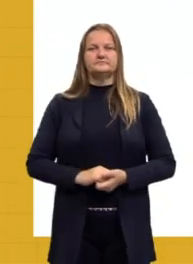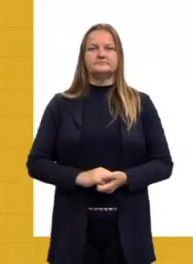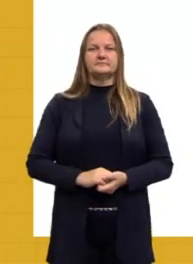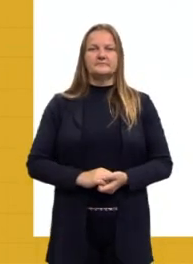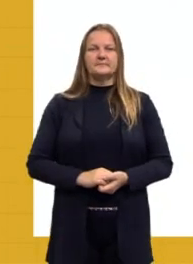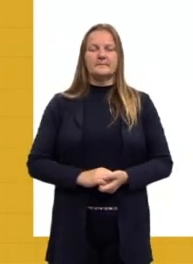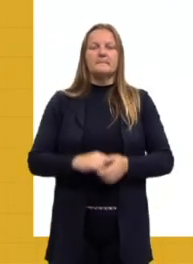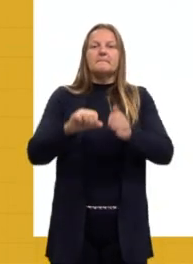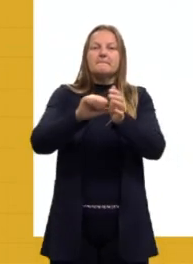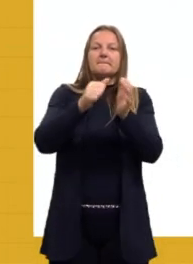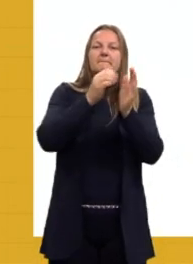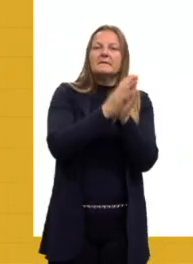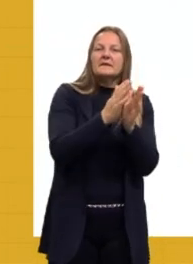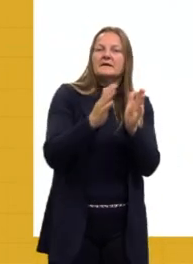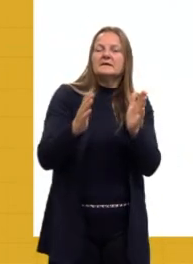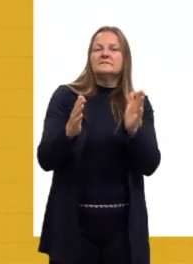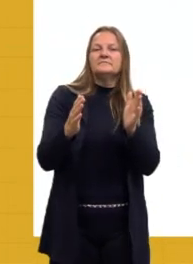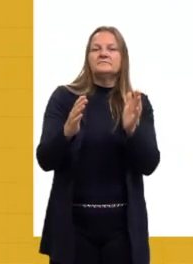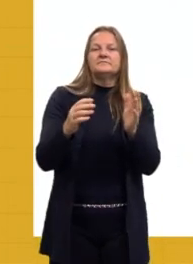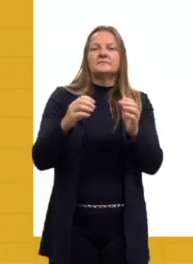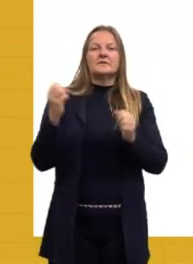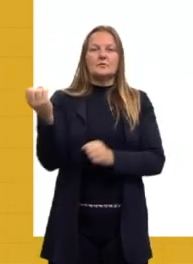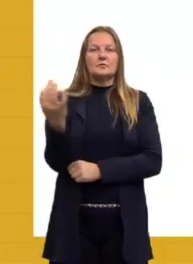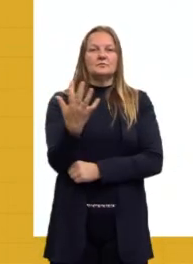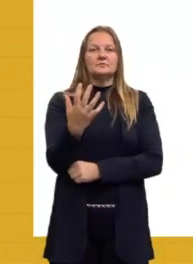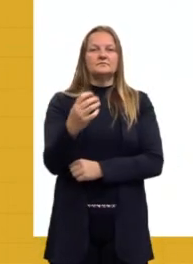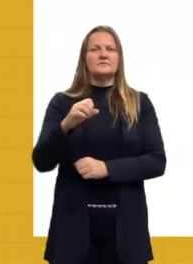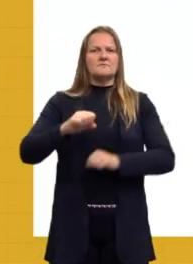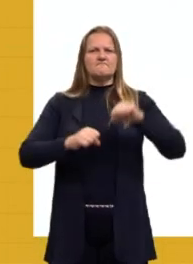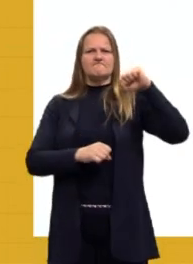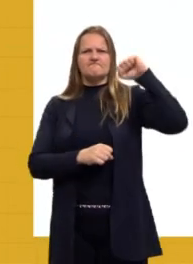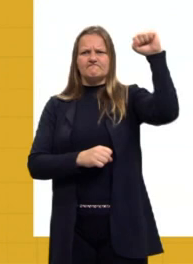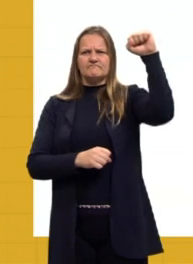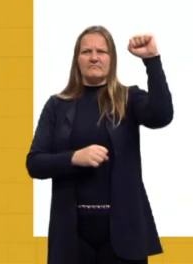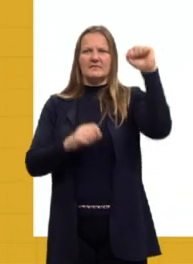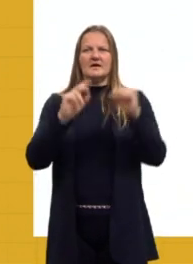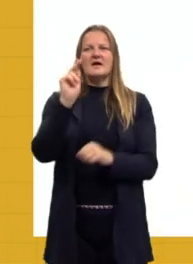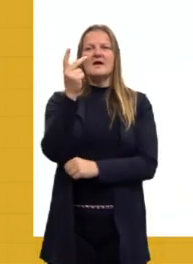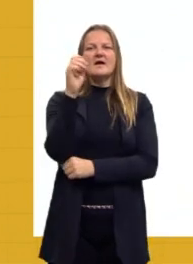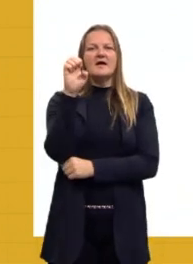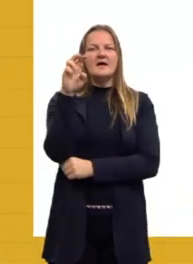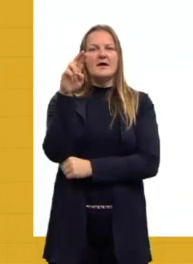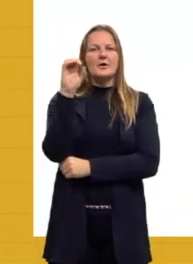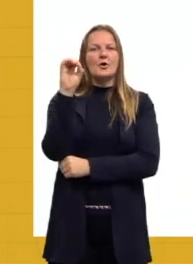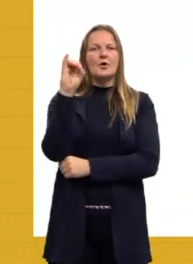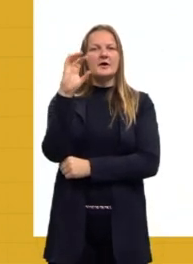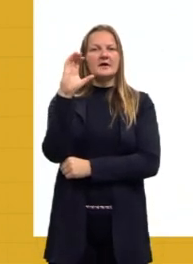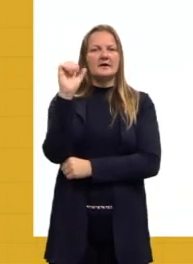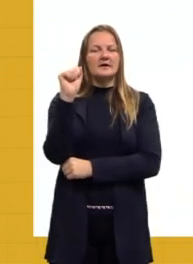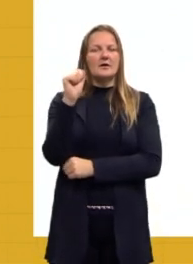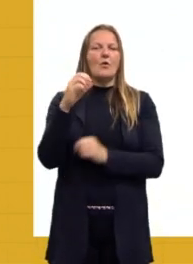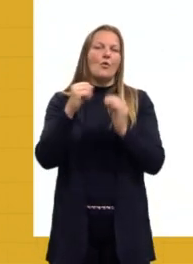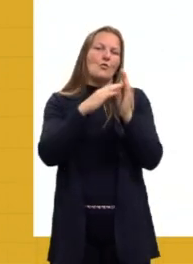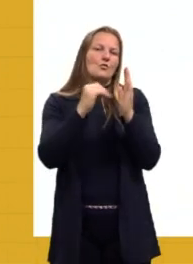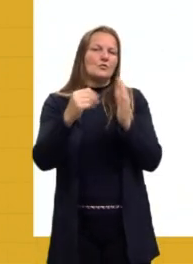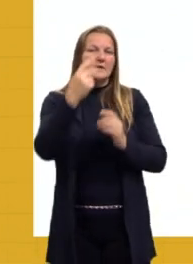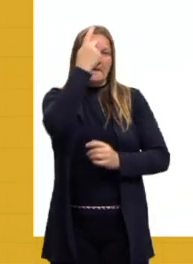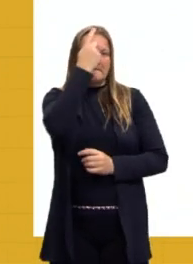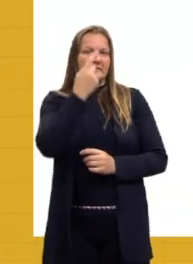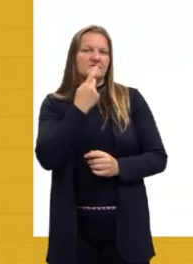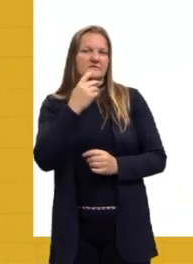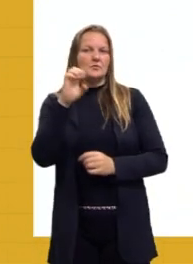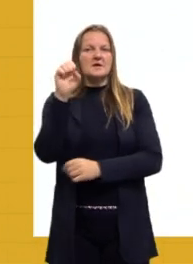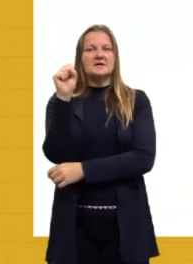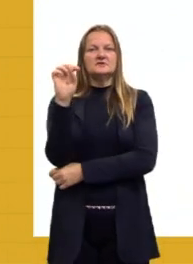A primeira fase do modernismo, a gente chama ela de fase heróica, podemos chamar de fase, de geração ou de estilo, tá? Todas essas três